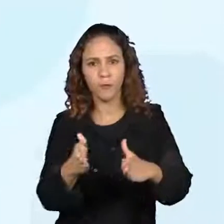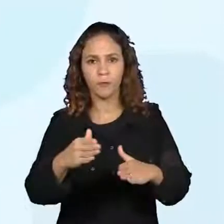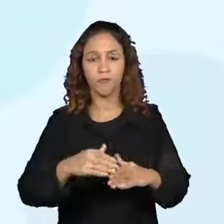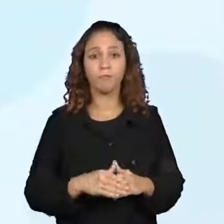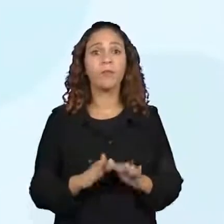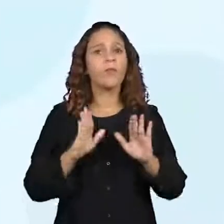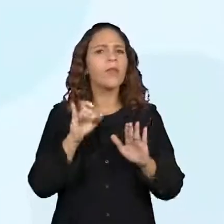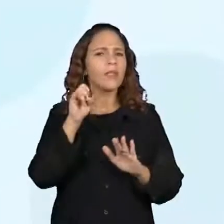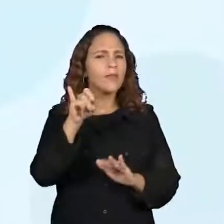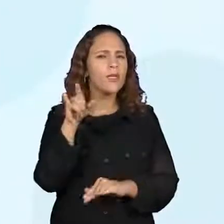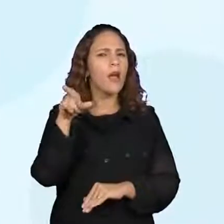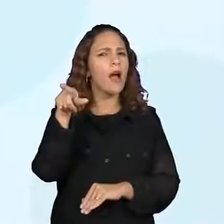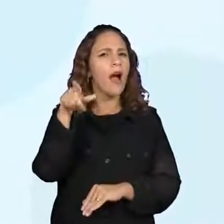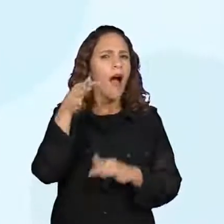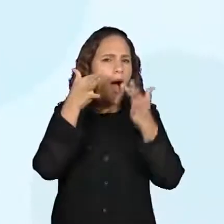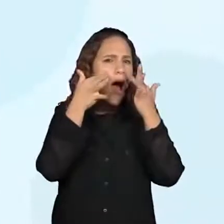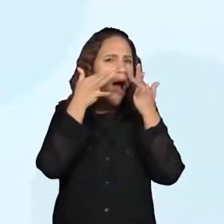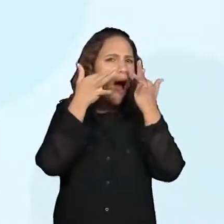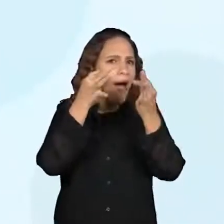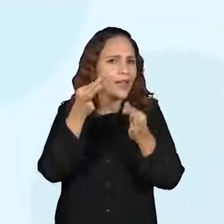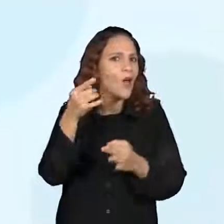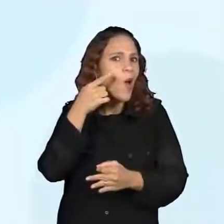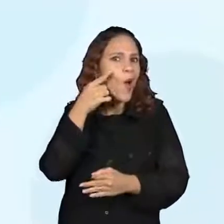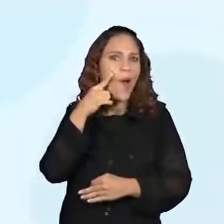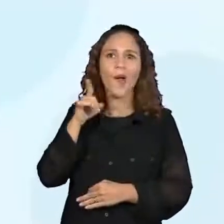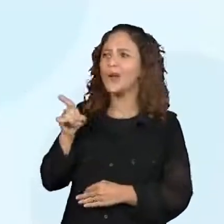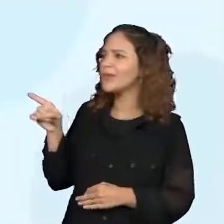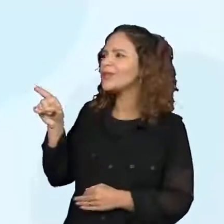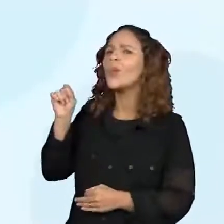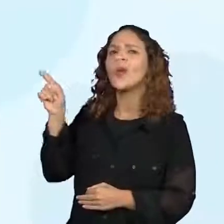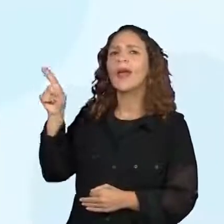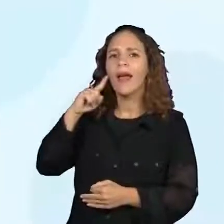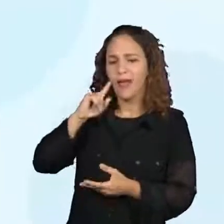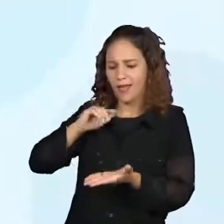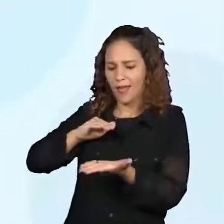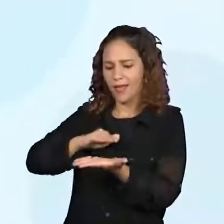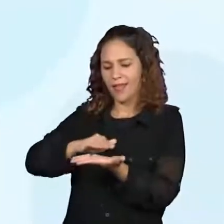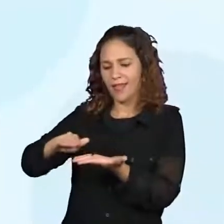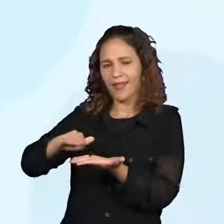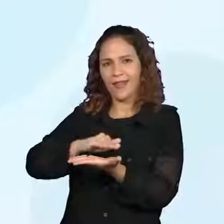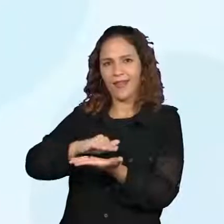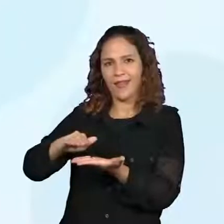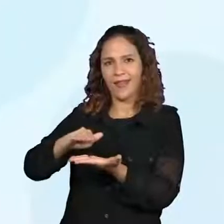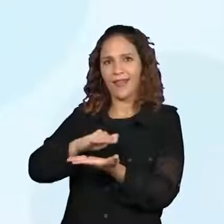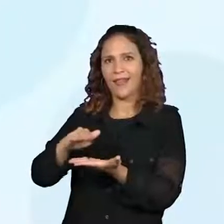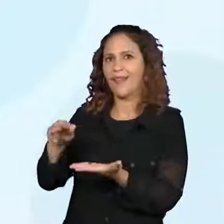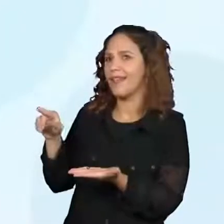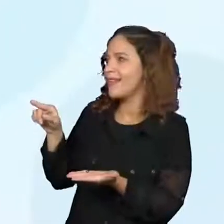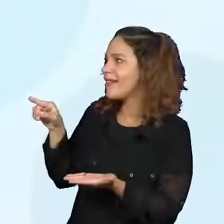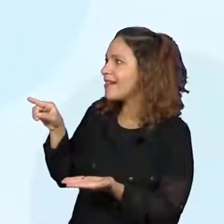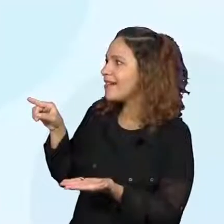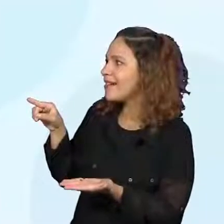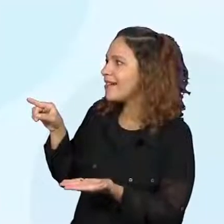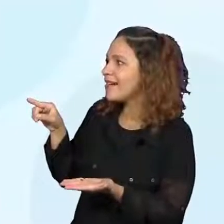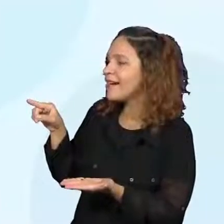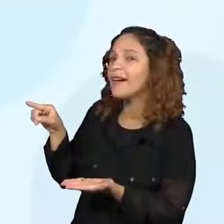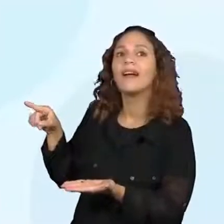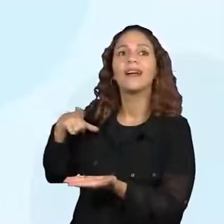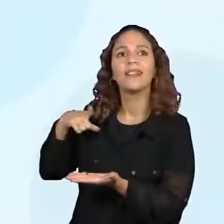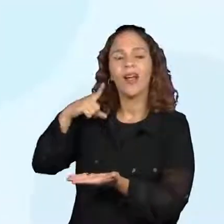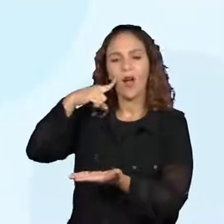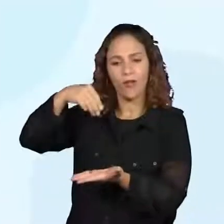observar bem esta imagem, nós vamos ver que esta localização aí, que tem, inclusive, uma